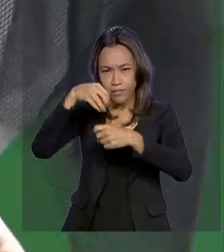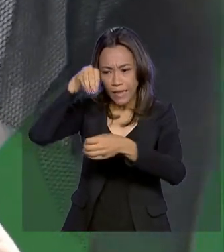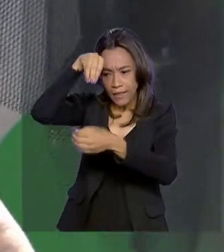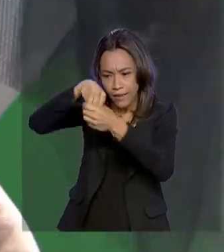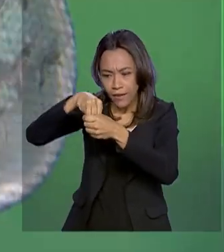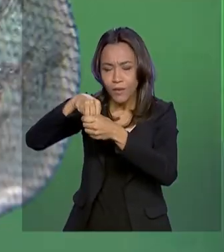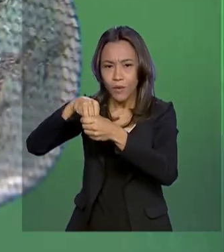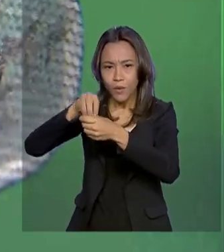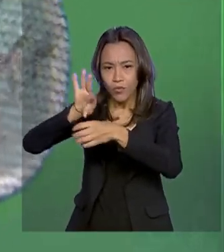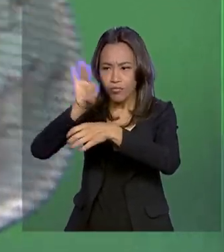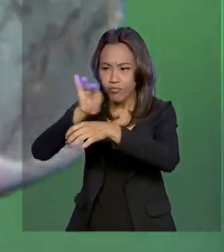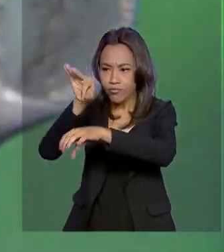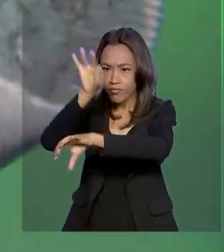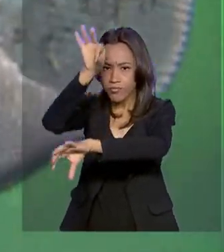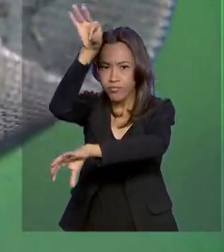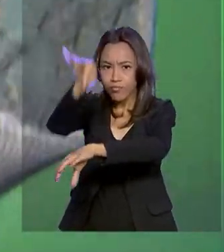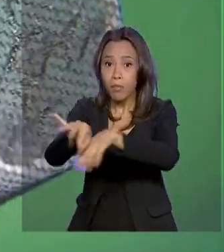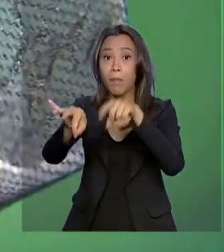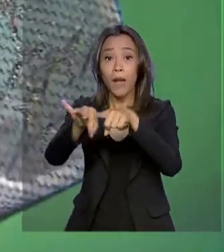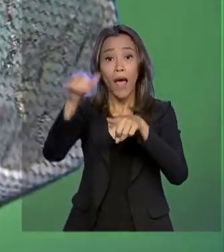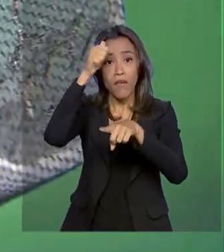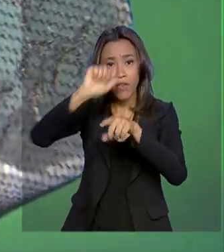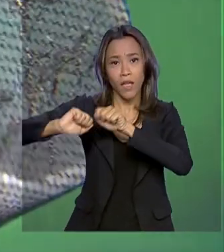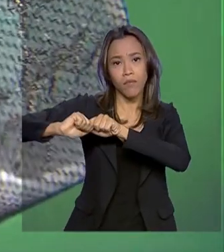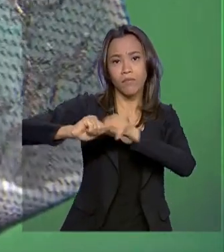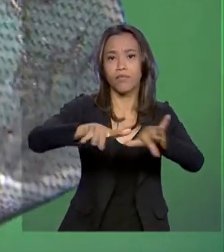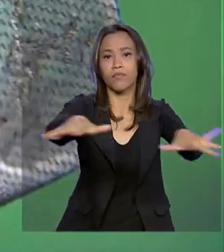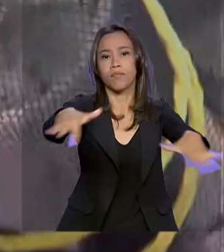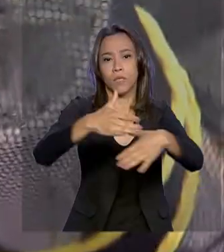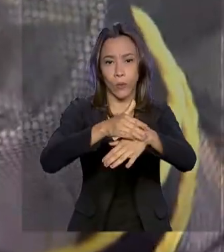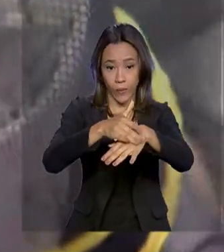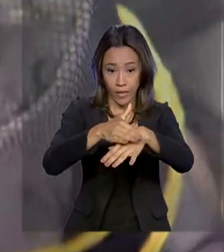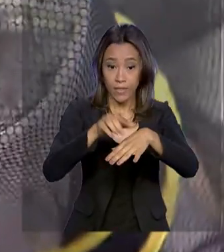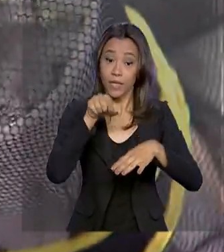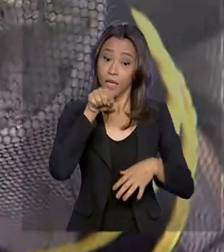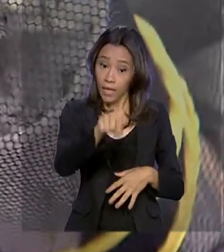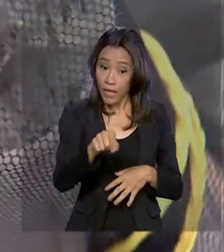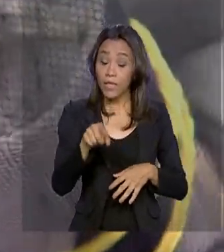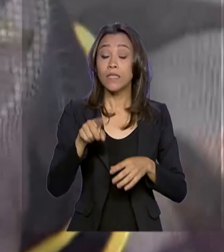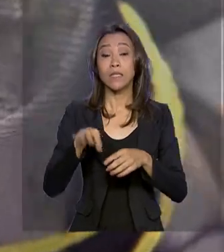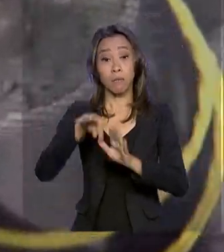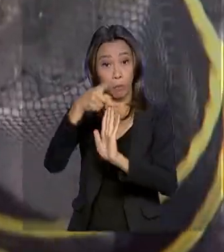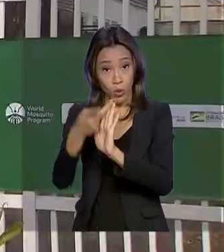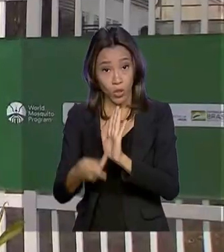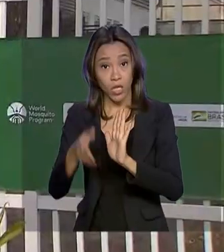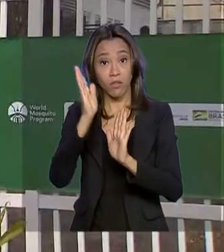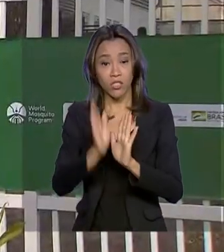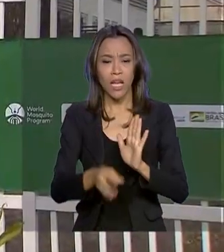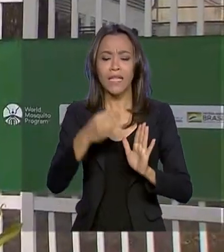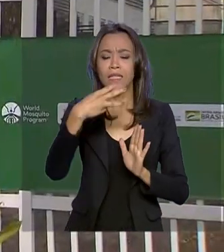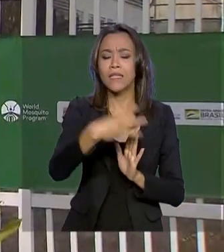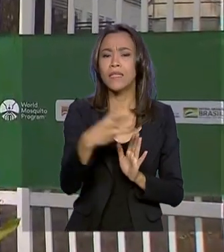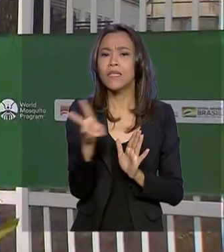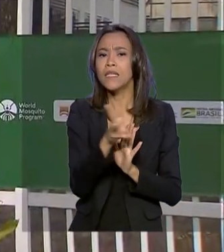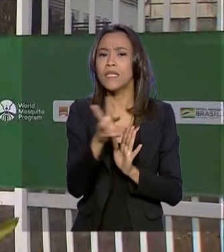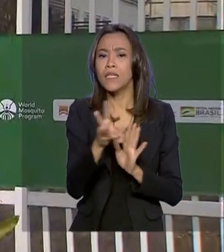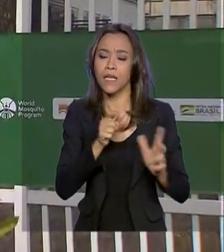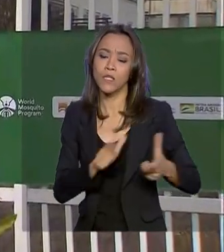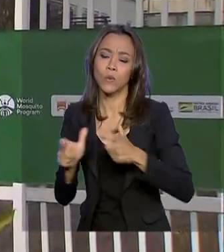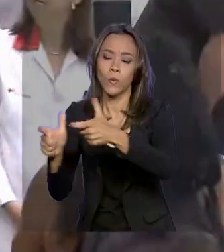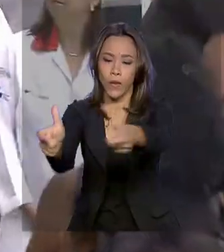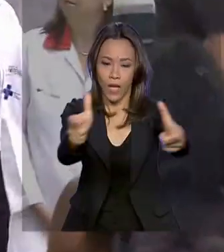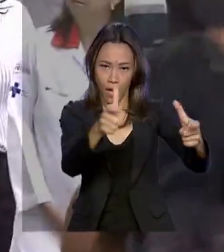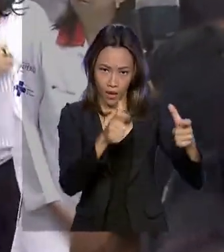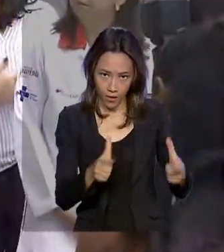reduzindo assim a capacidade de transmissão das doenças. O projeto já passou por 33 bairros da região e os